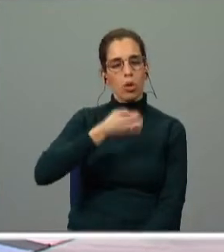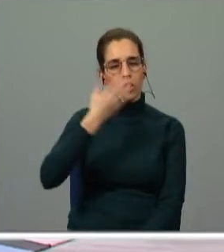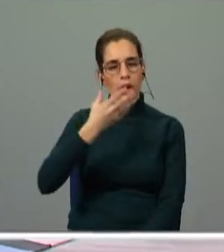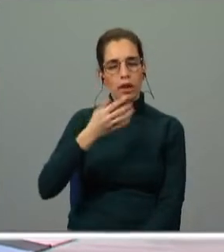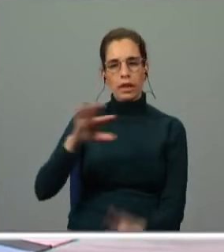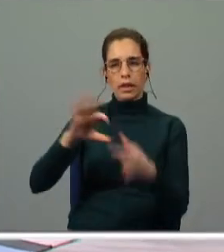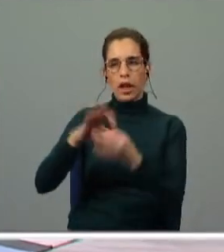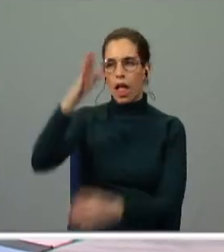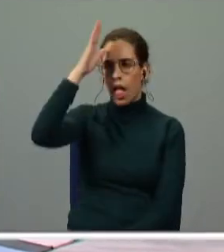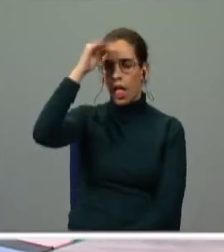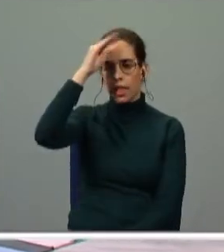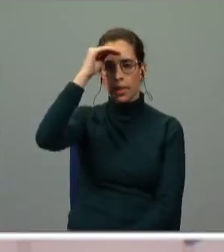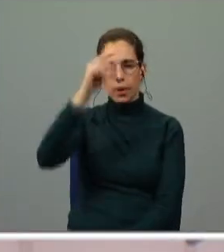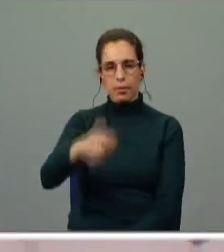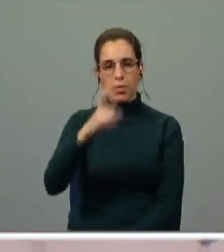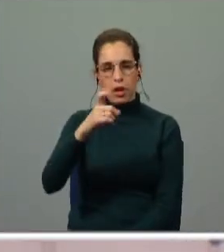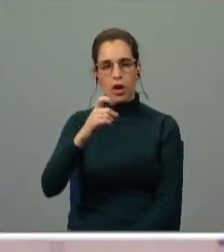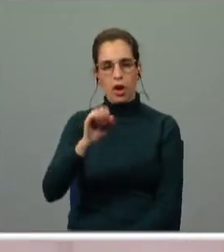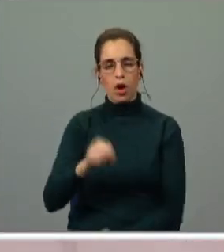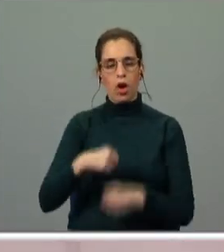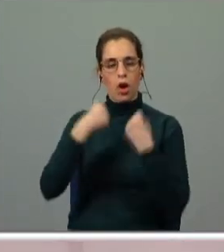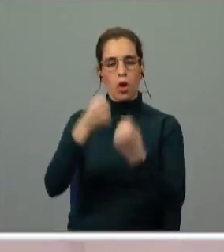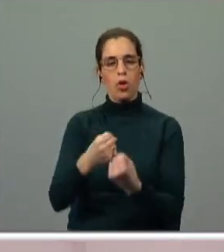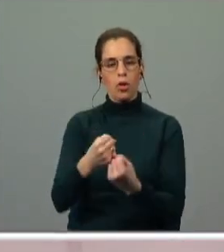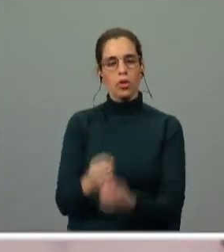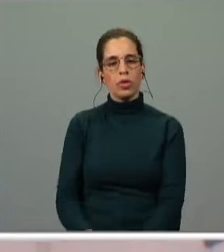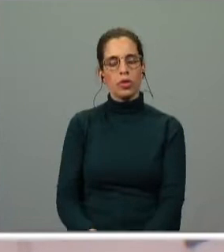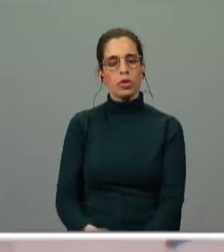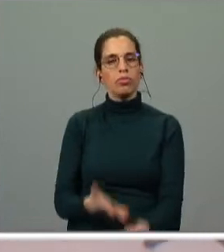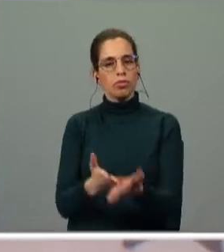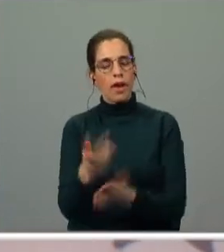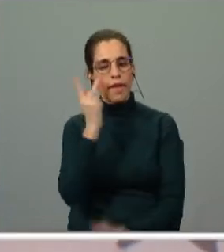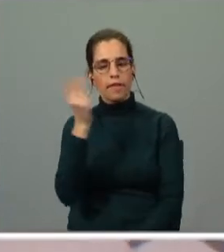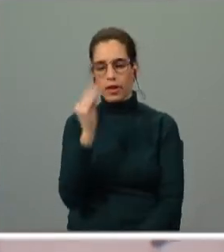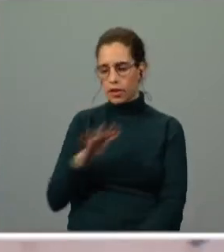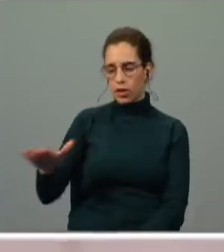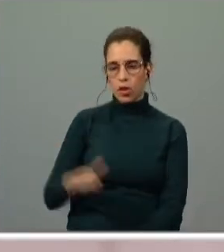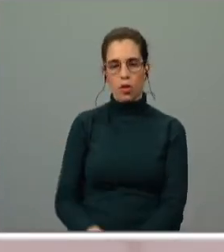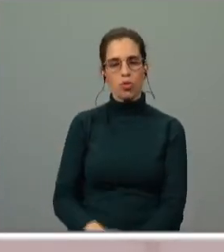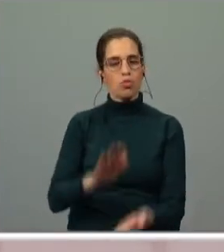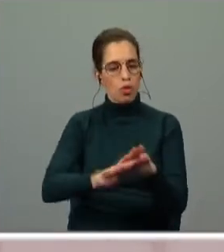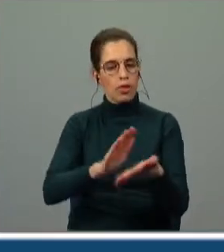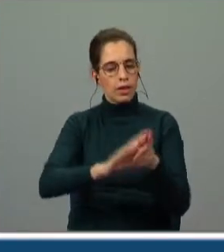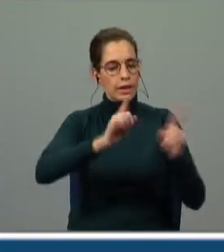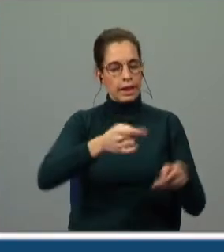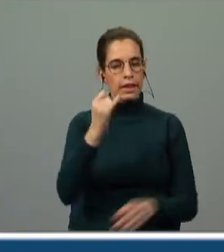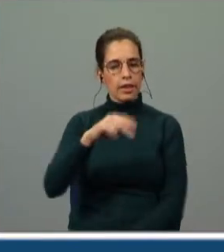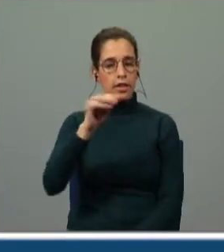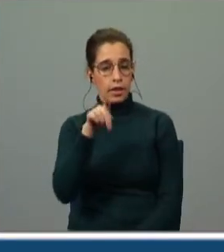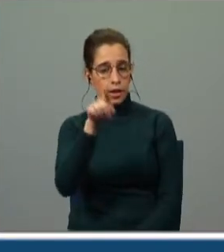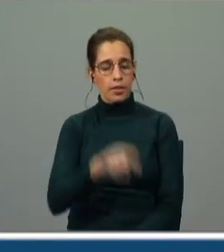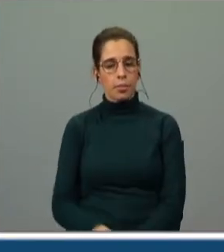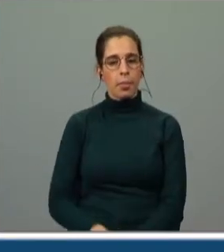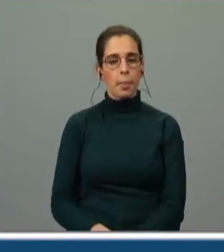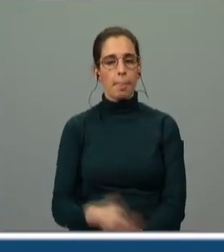capazes de poupar a vida das crianças. Portanto o argumento inicial de Inês é exatamente esse. Está